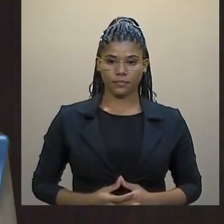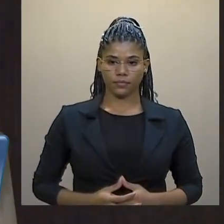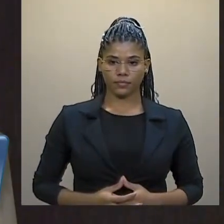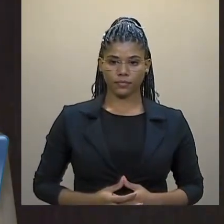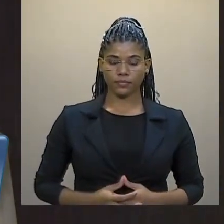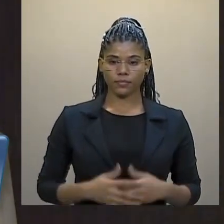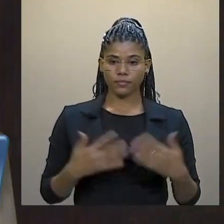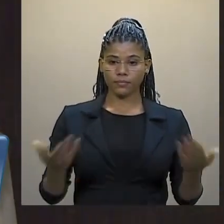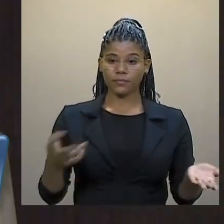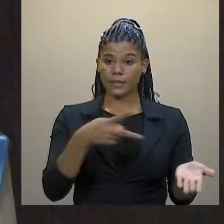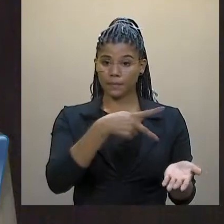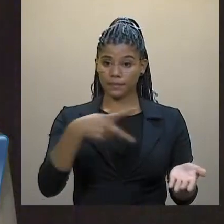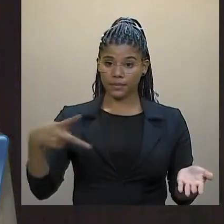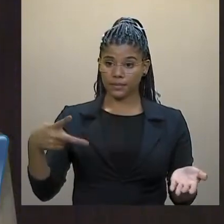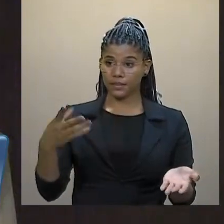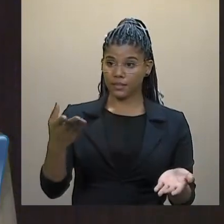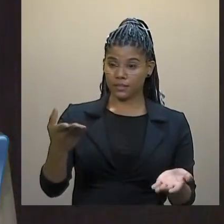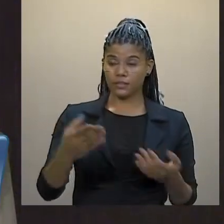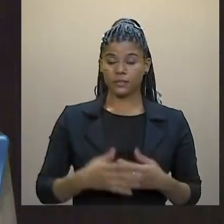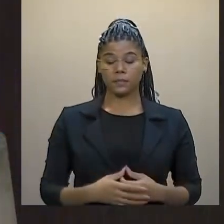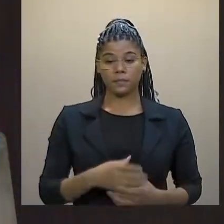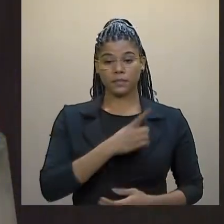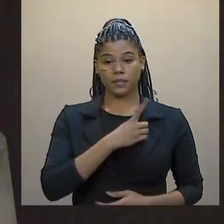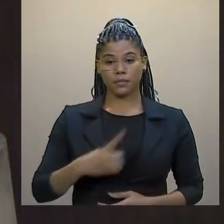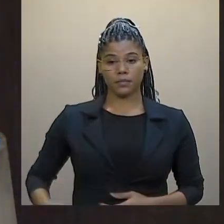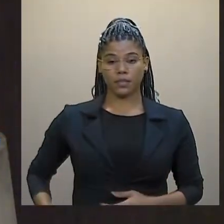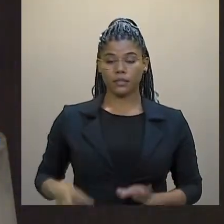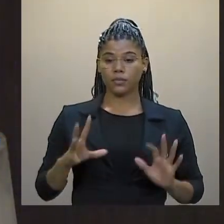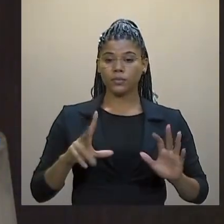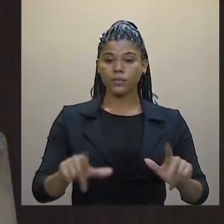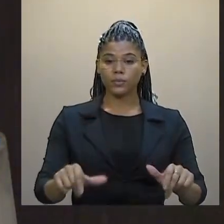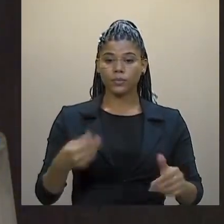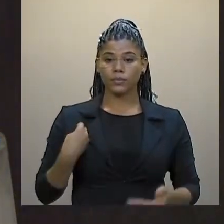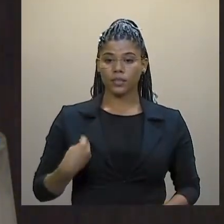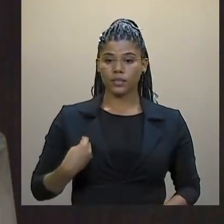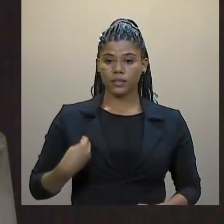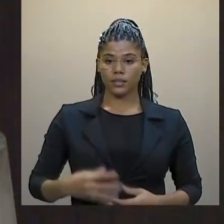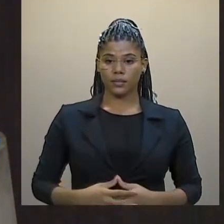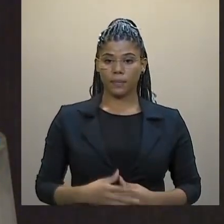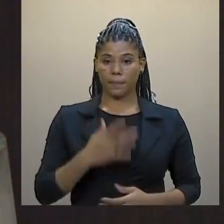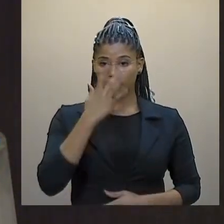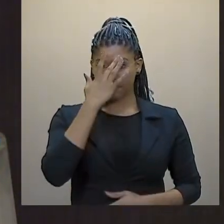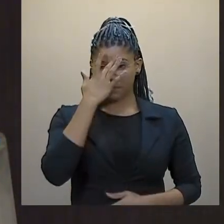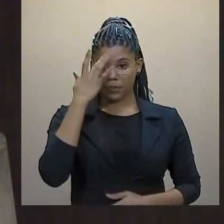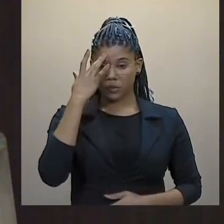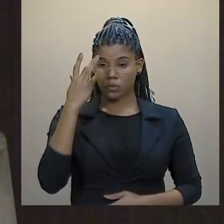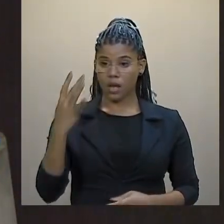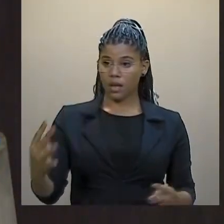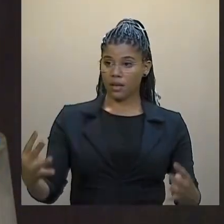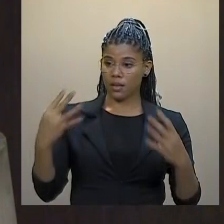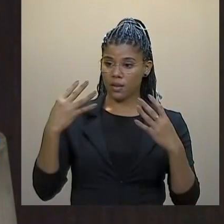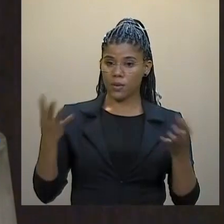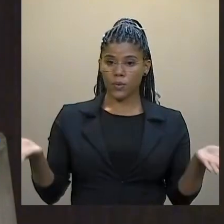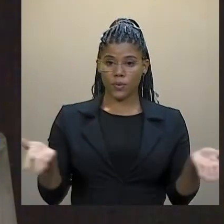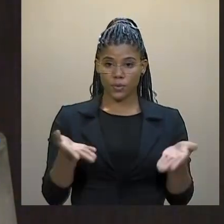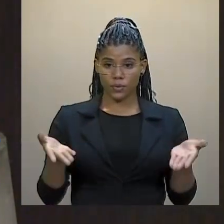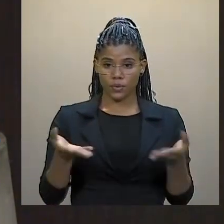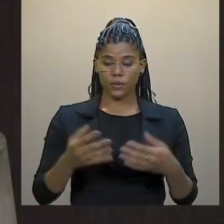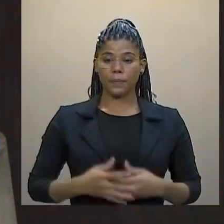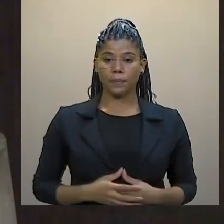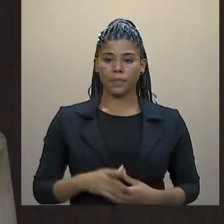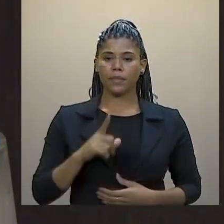Presidente, deputados, deputadas, aqueles que nos veem e ouvem, tem uma frase que